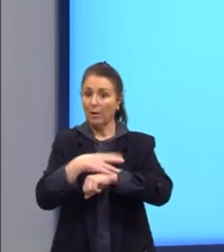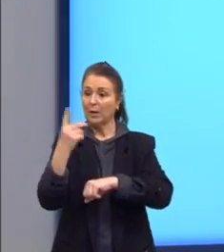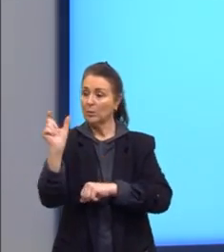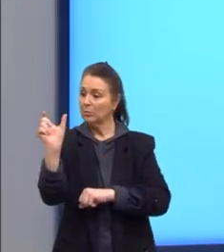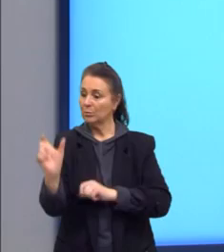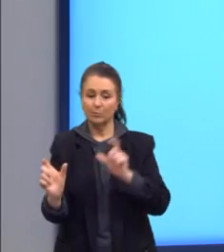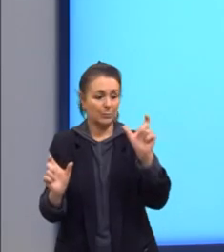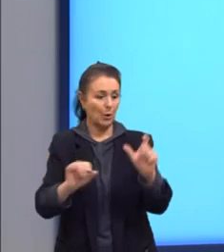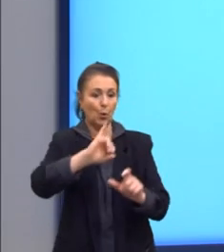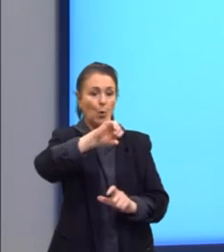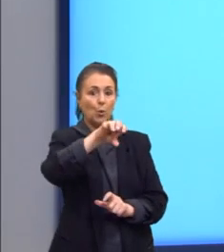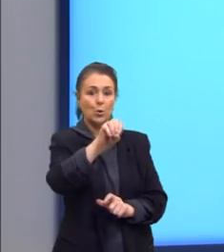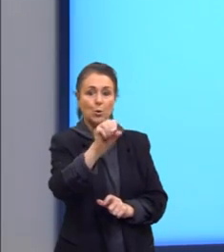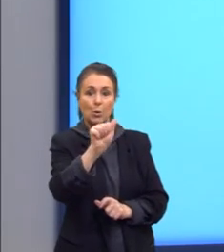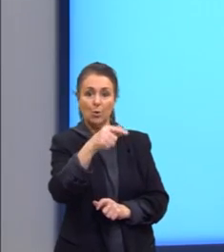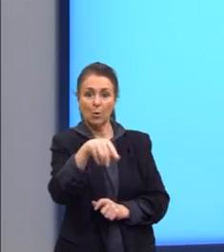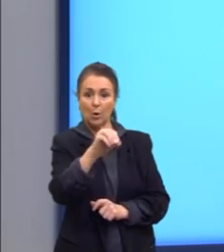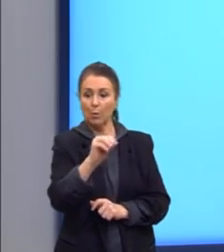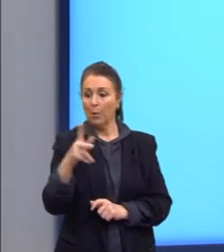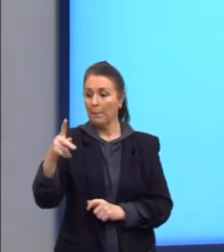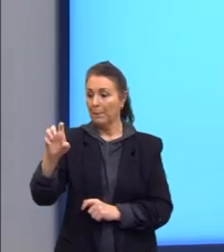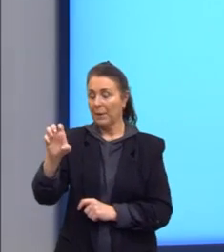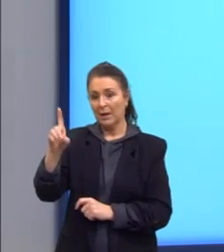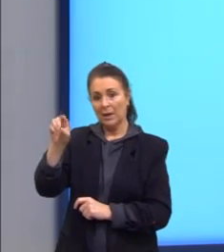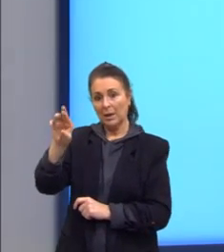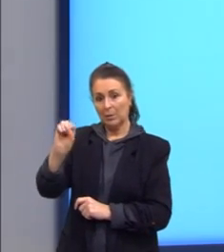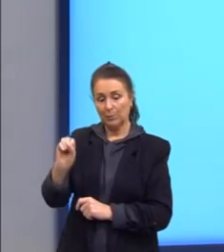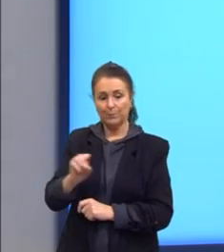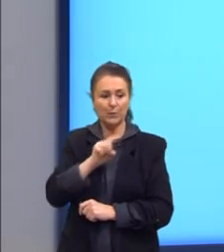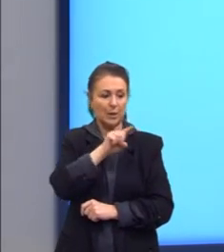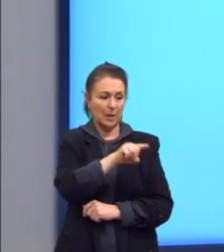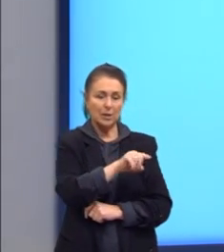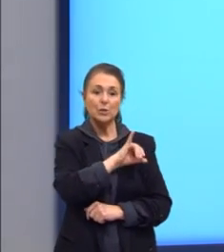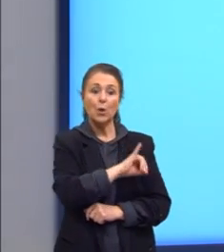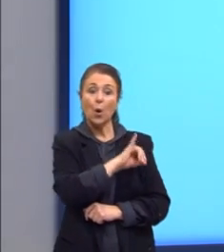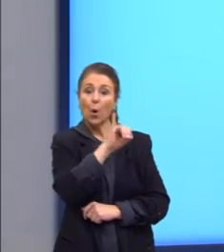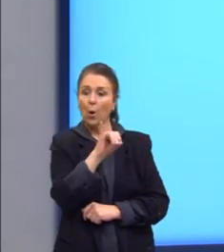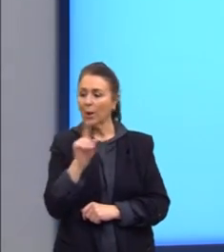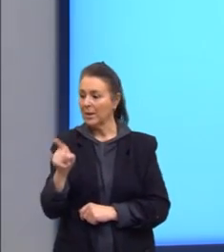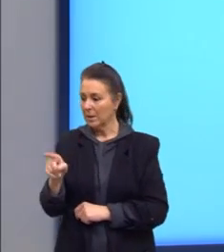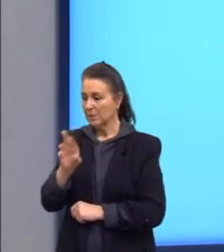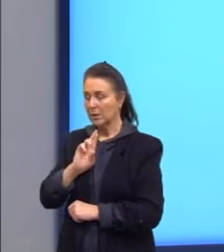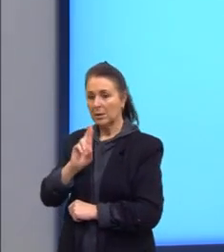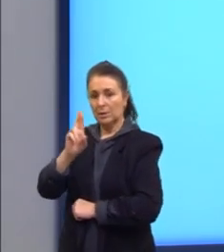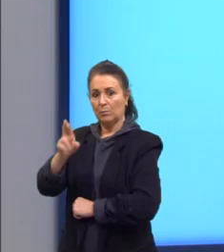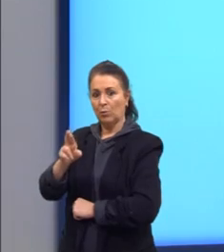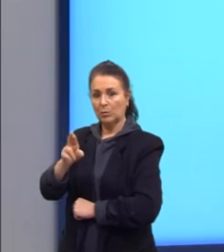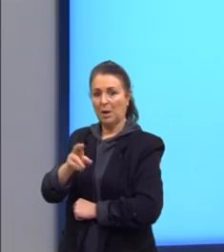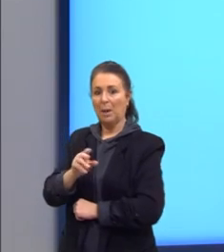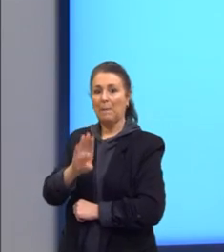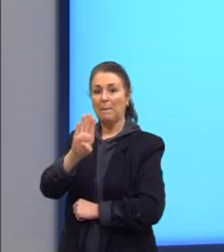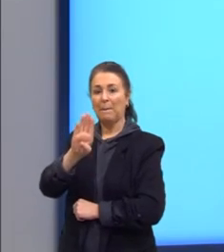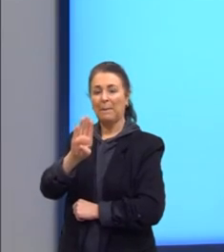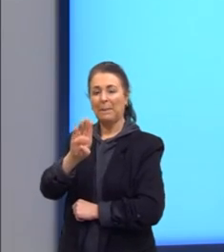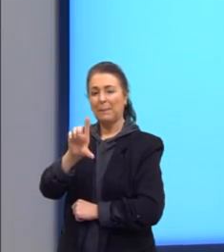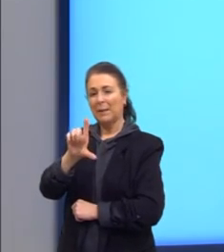João e Pedro estão conversando. João diz, oi. Pedro diz, beleza.